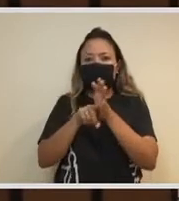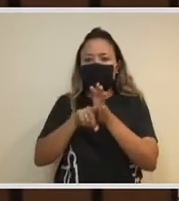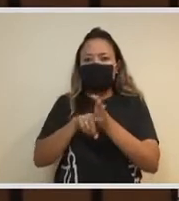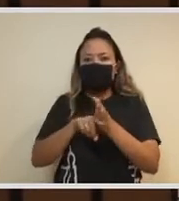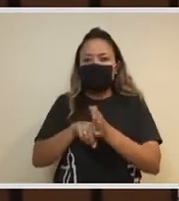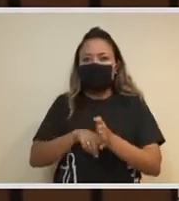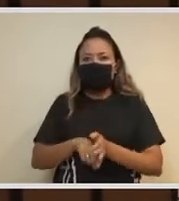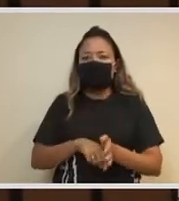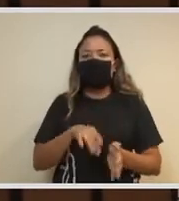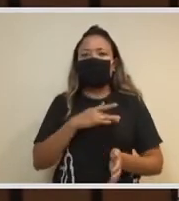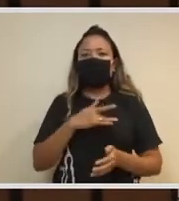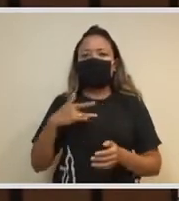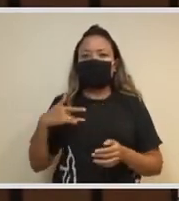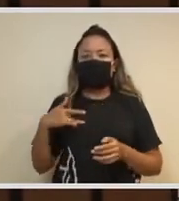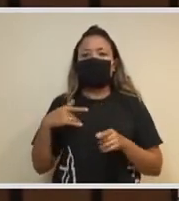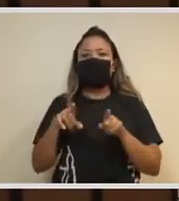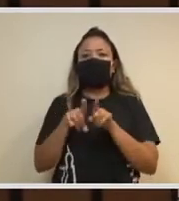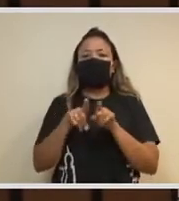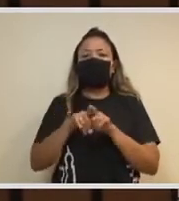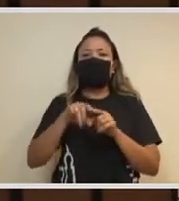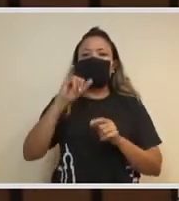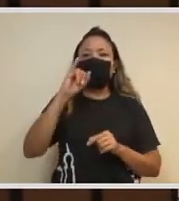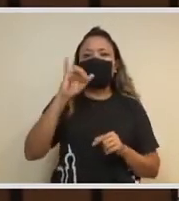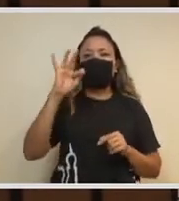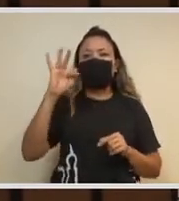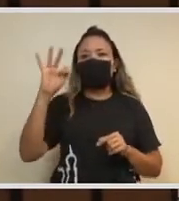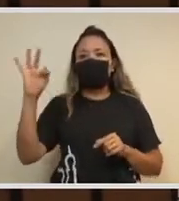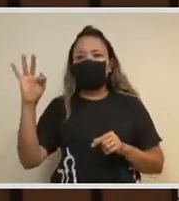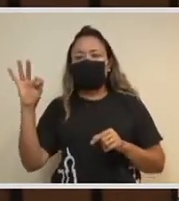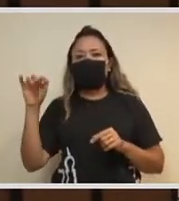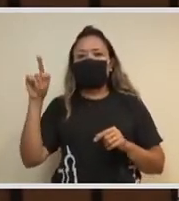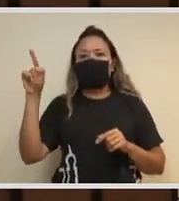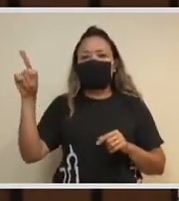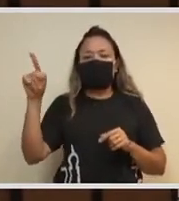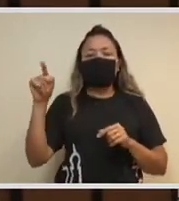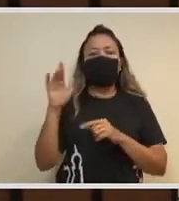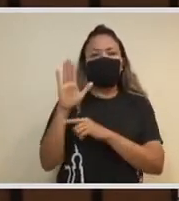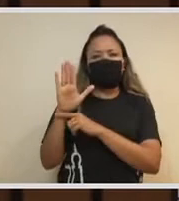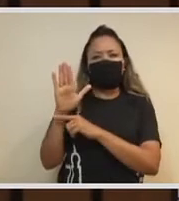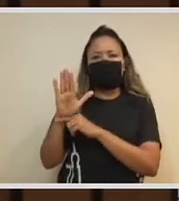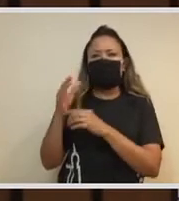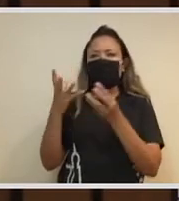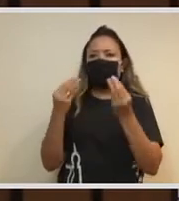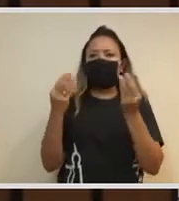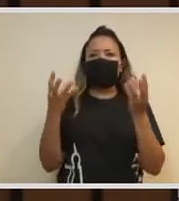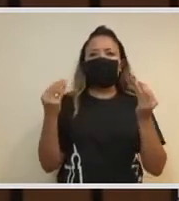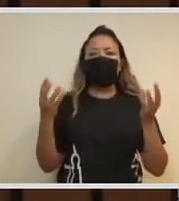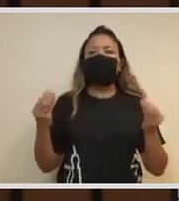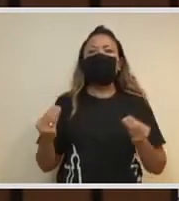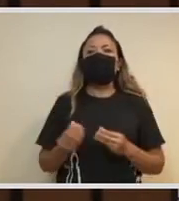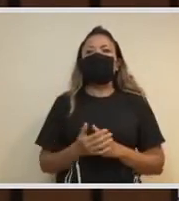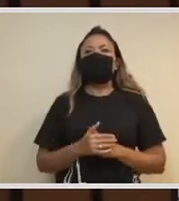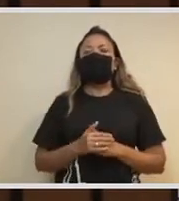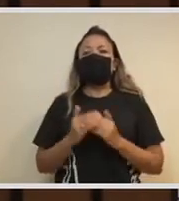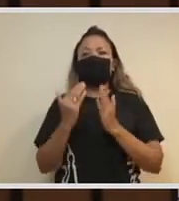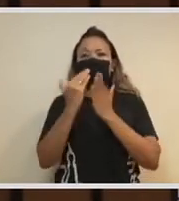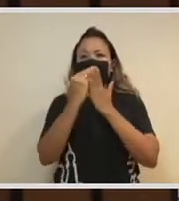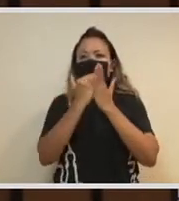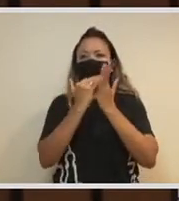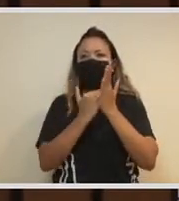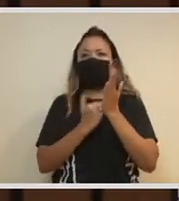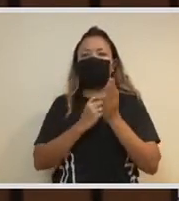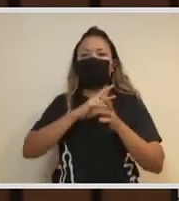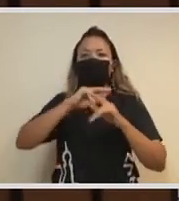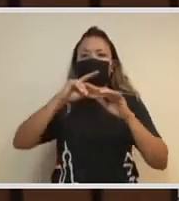IFF, do Instituto Fernandes Figueira, nós também avançamos na integração de vários programas,